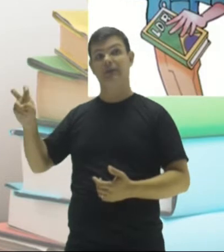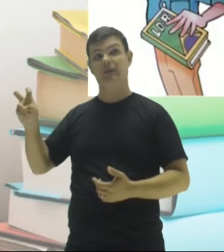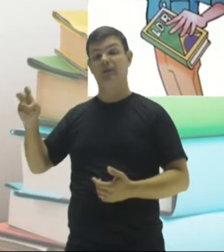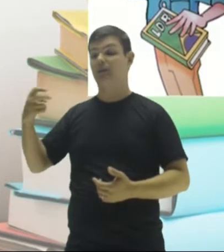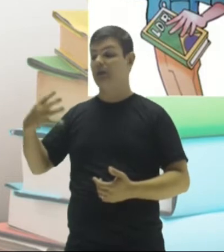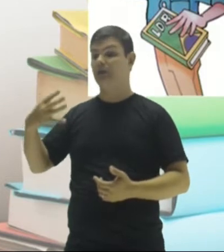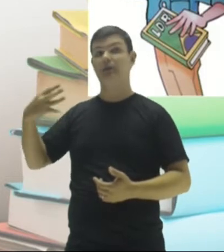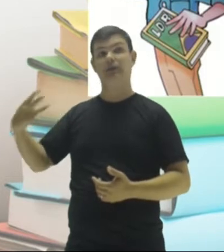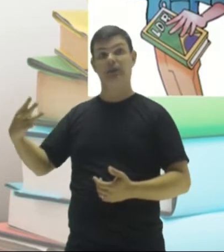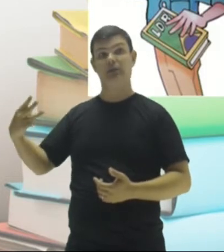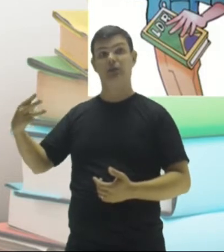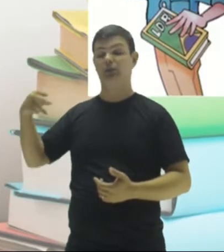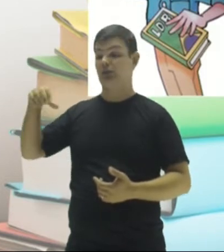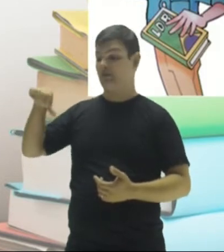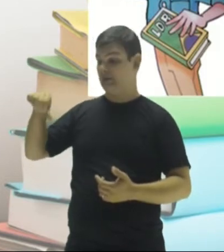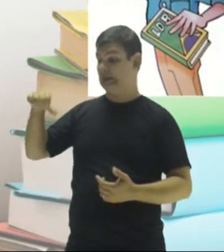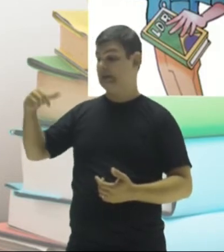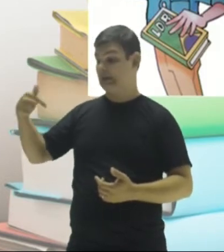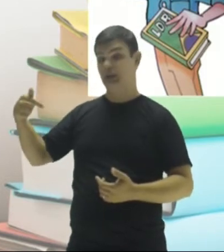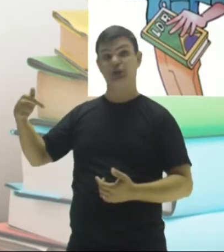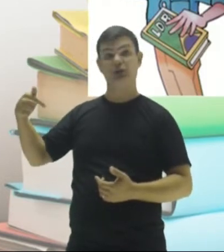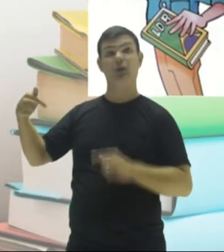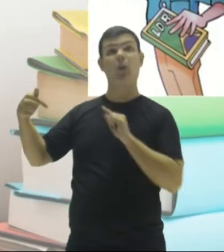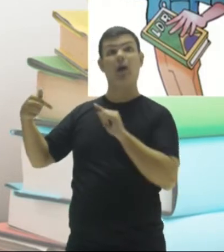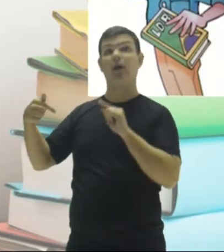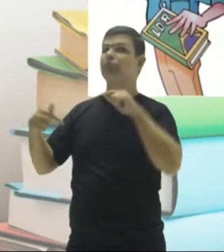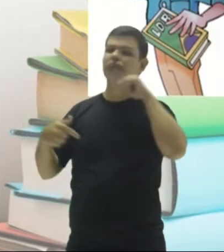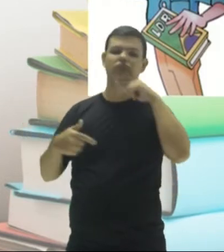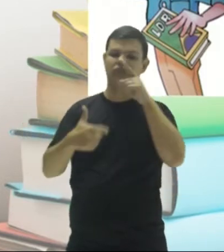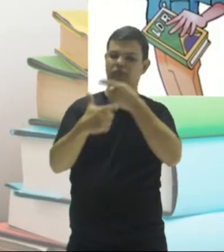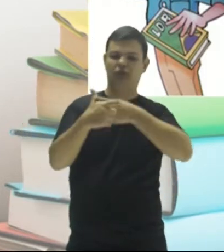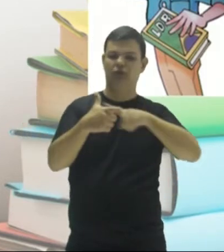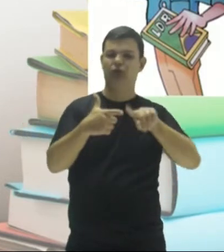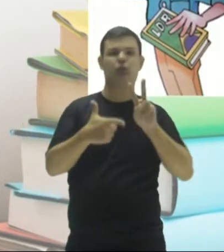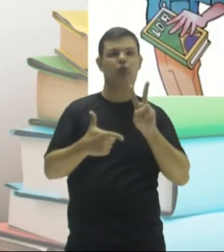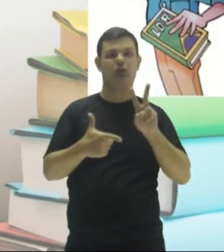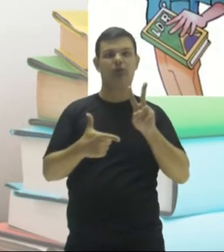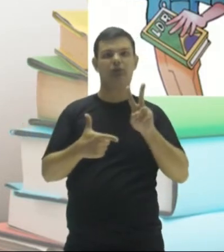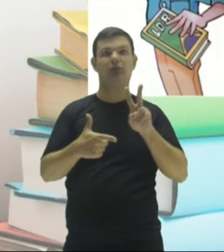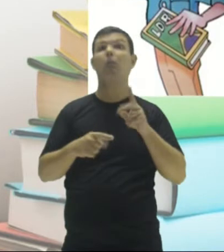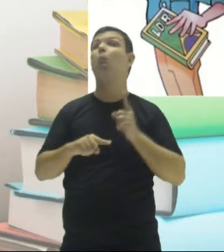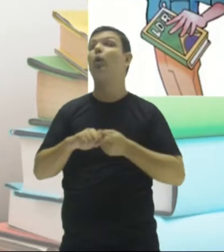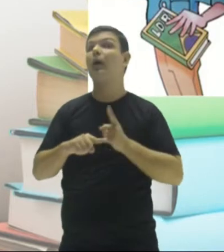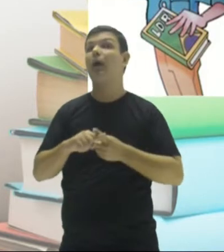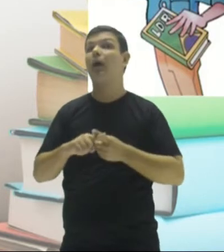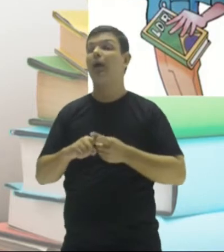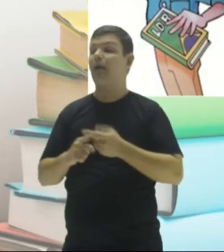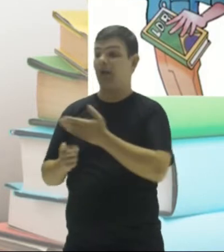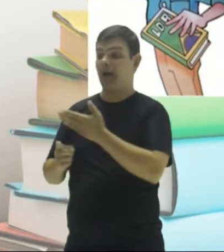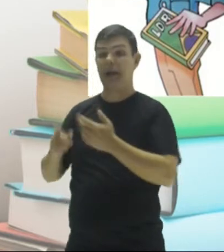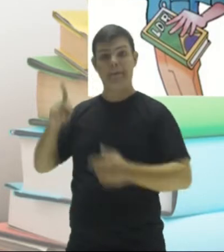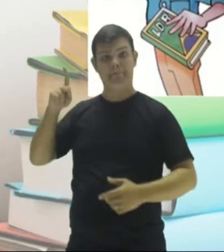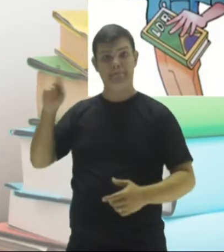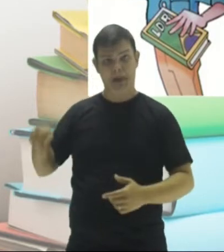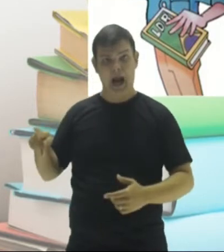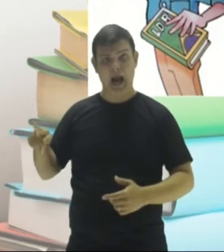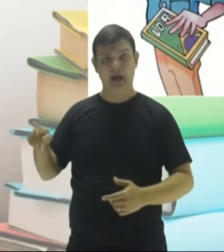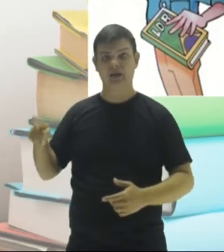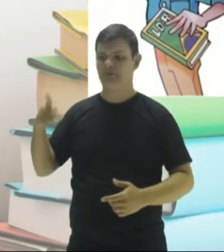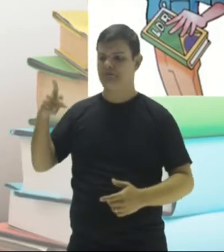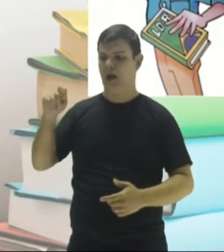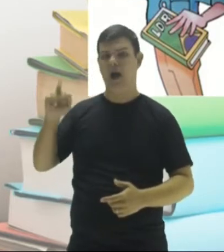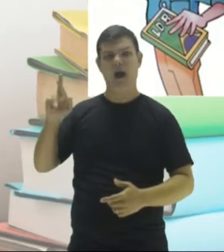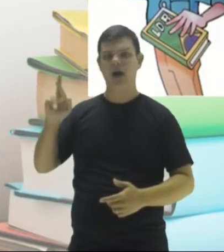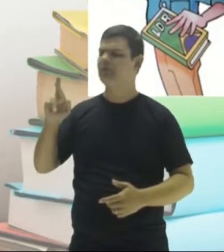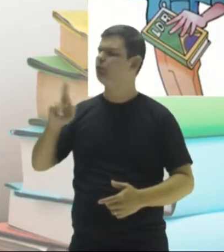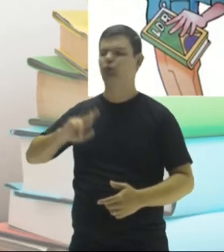cinco, quarenta e três e noventa sete, não são divisíveis por dois, porque não são números pares.